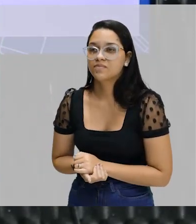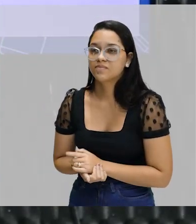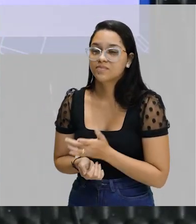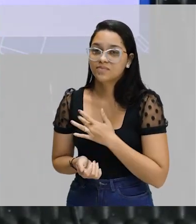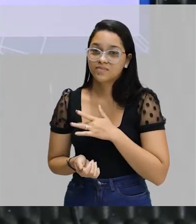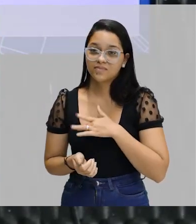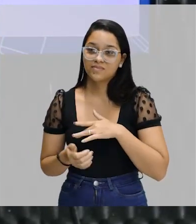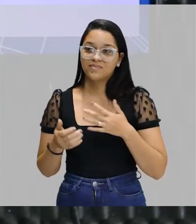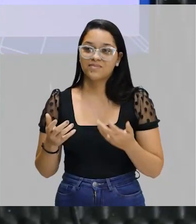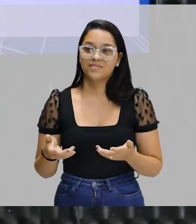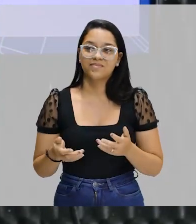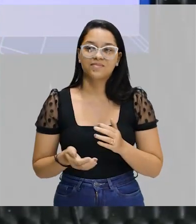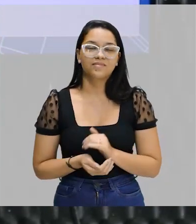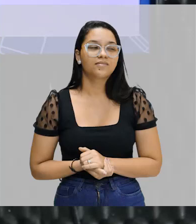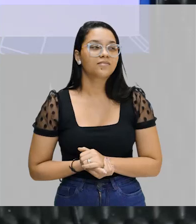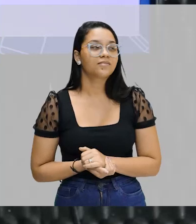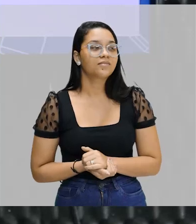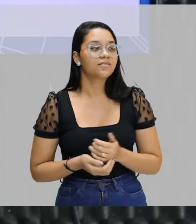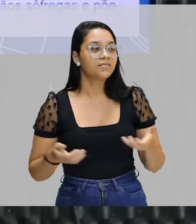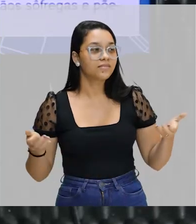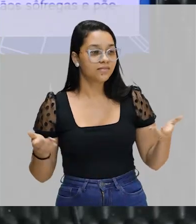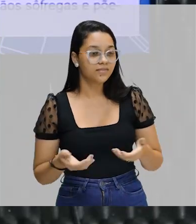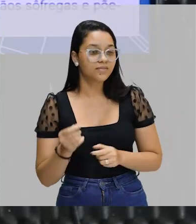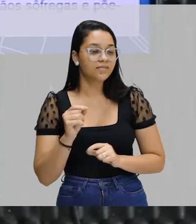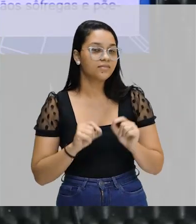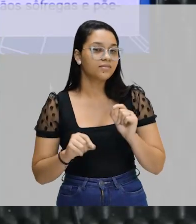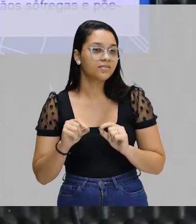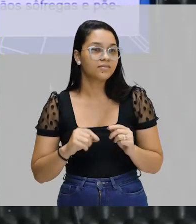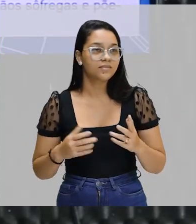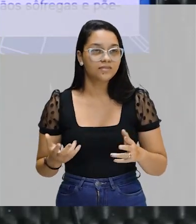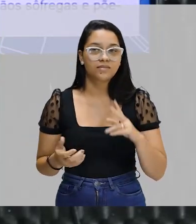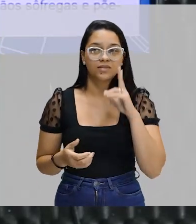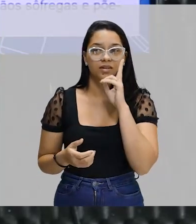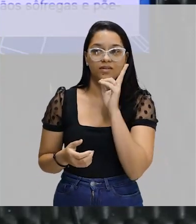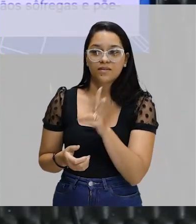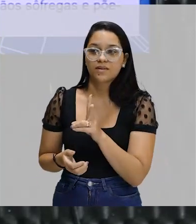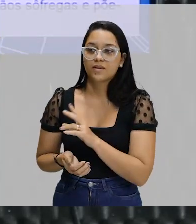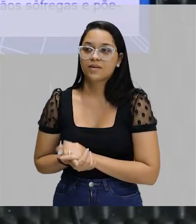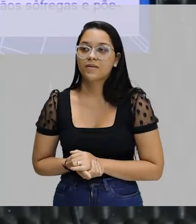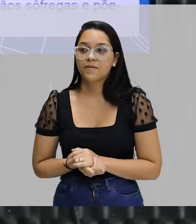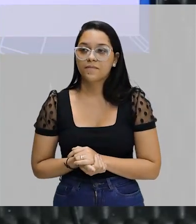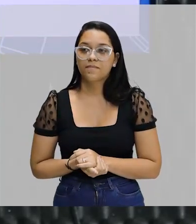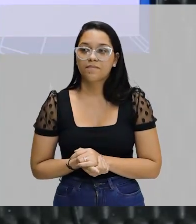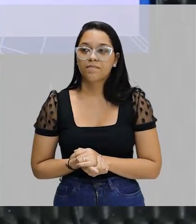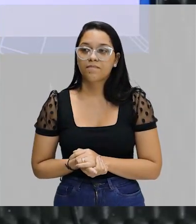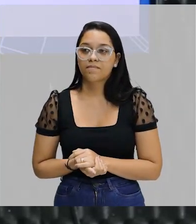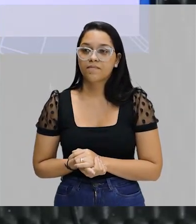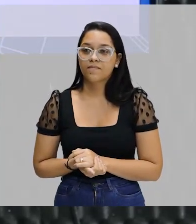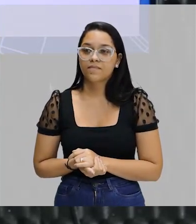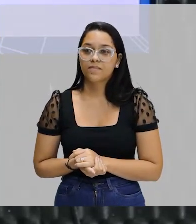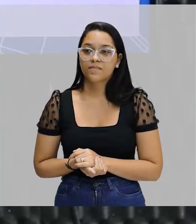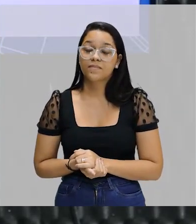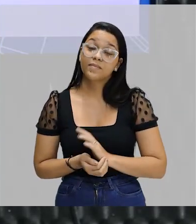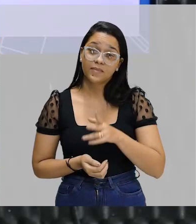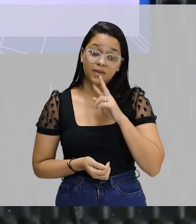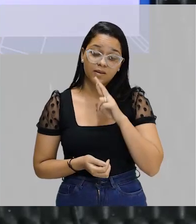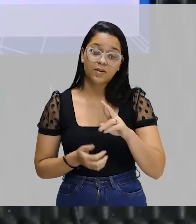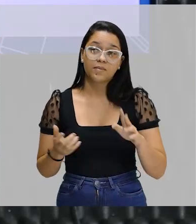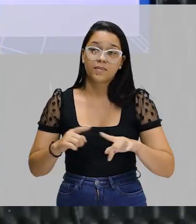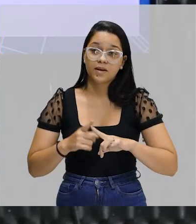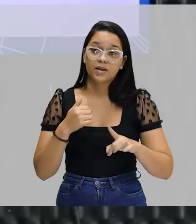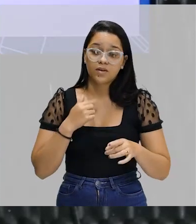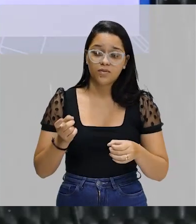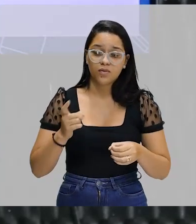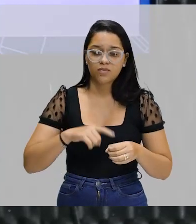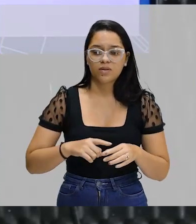Misericórdia, Jesus. Vamos lá? Olha aqui, ó. Aliás, antes de mais nada, eu já dei a resposta, né? Mas eu vou